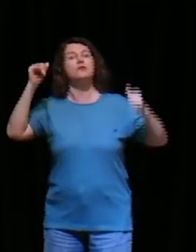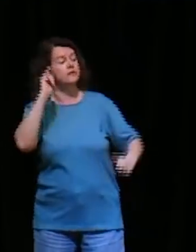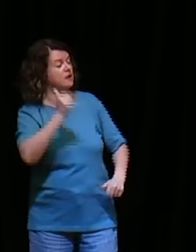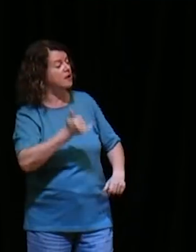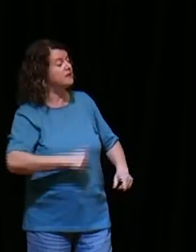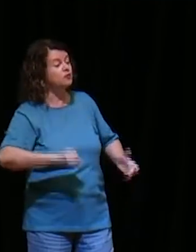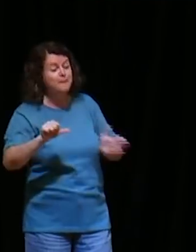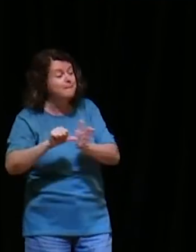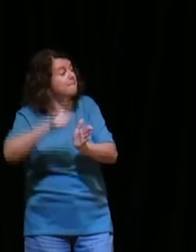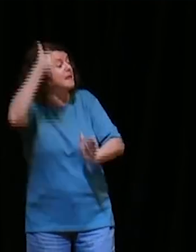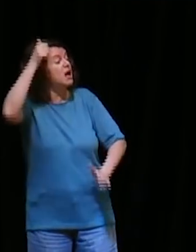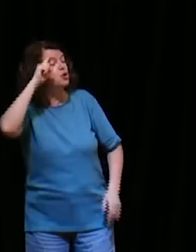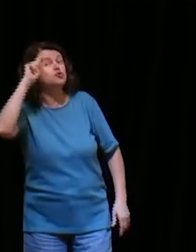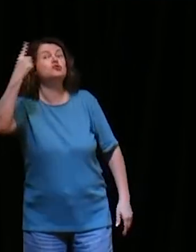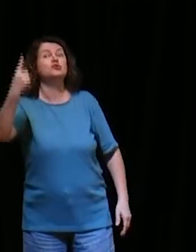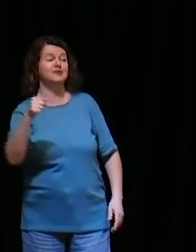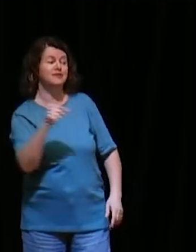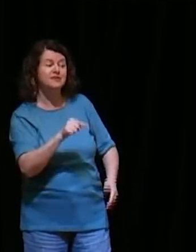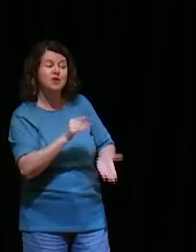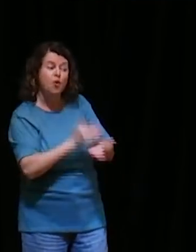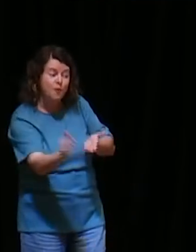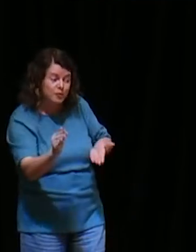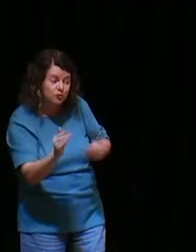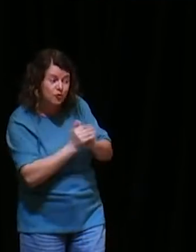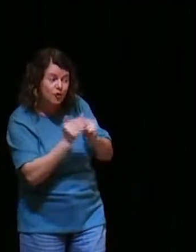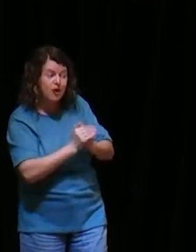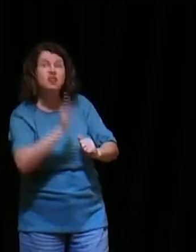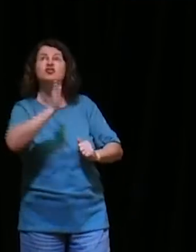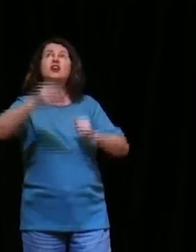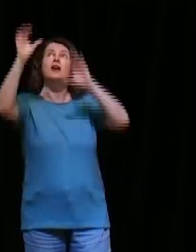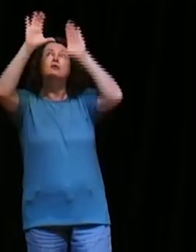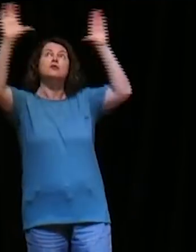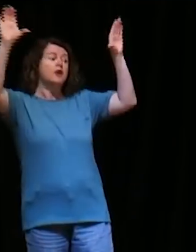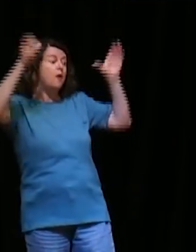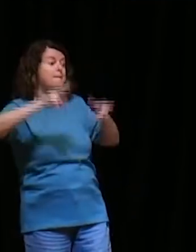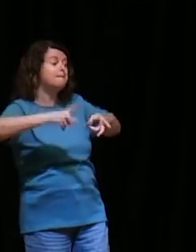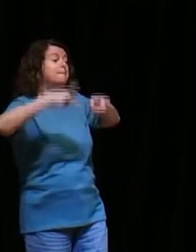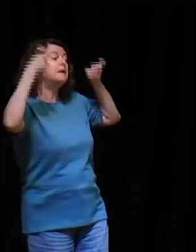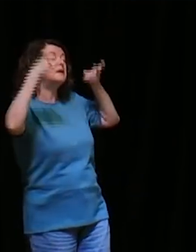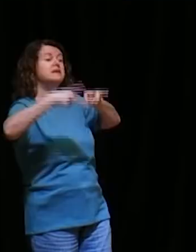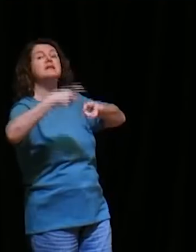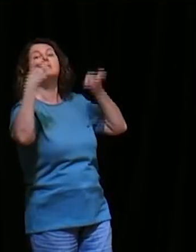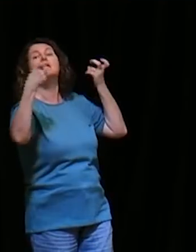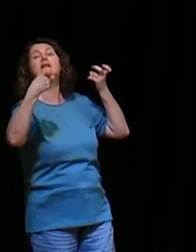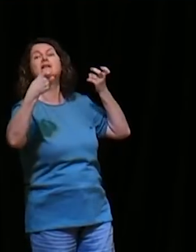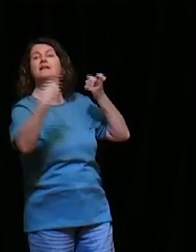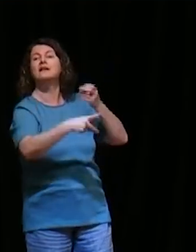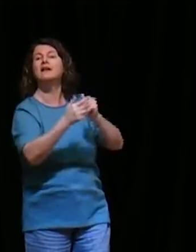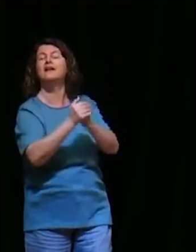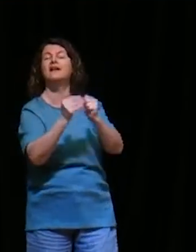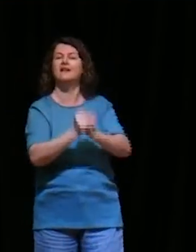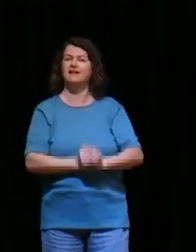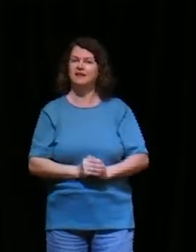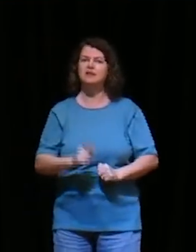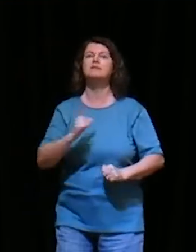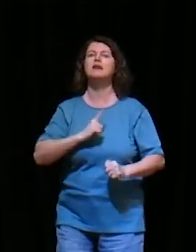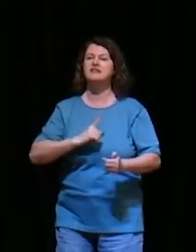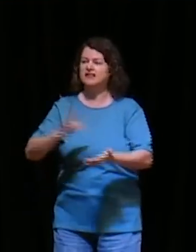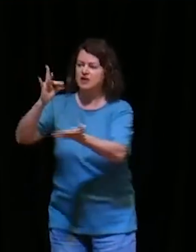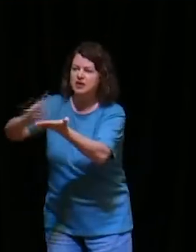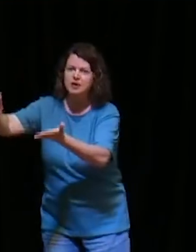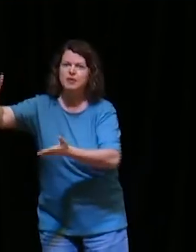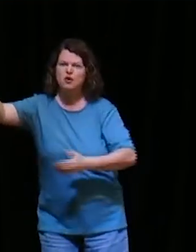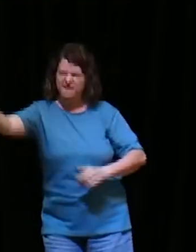palavra, já foi ouvida no céu, e eu vim, por causa da tua palavra, o anjo está falando para ele, porém, houve uma resistência espiritual,